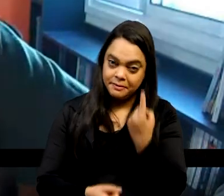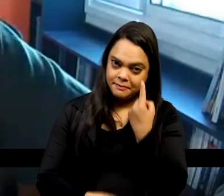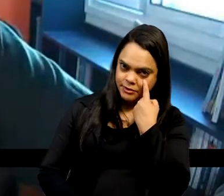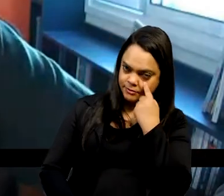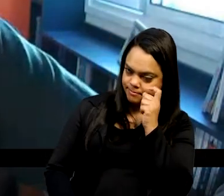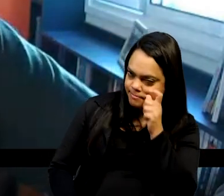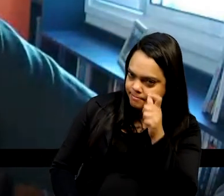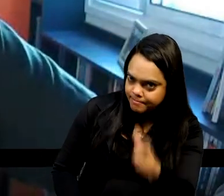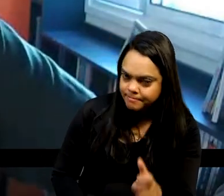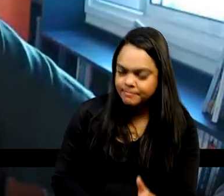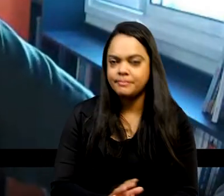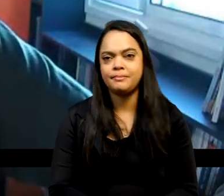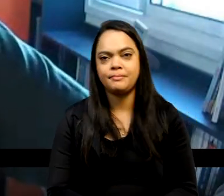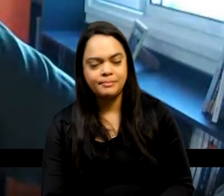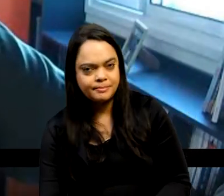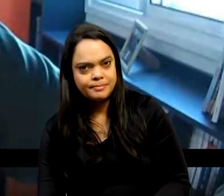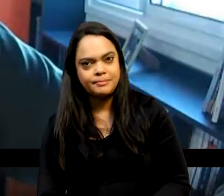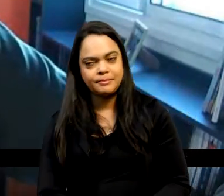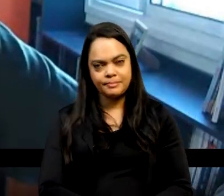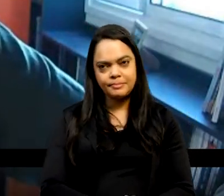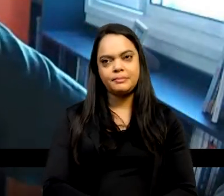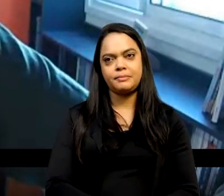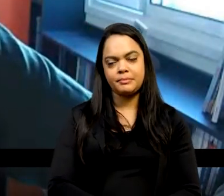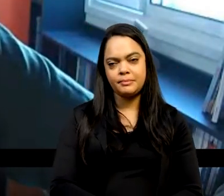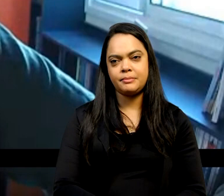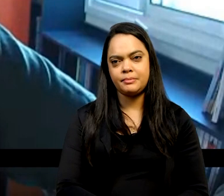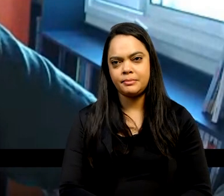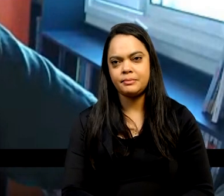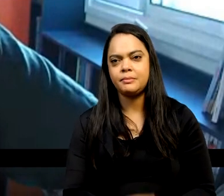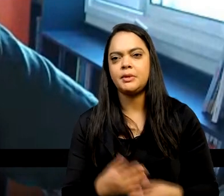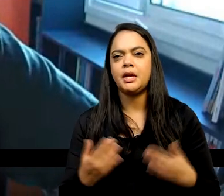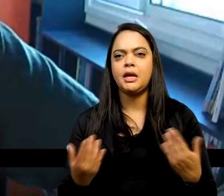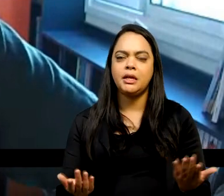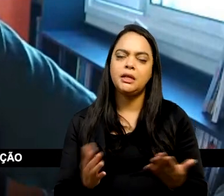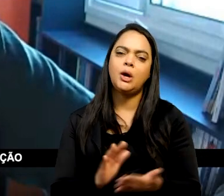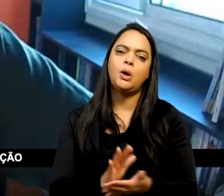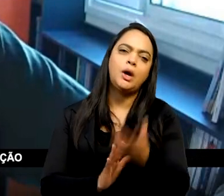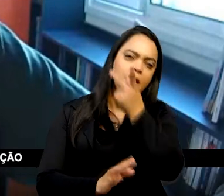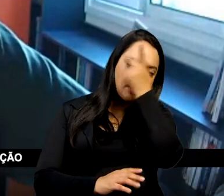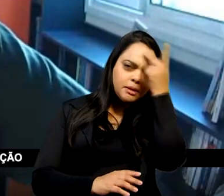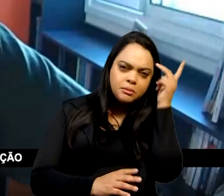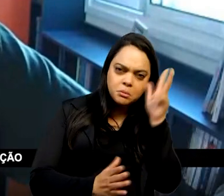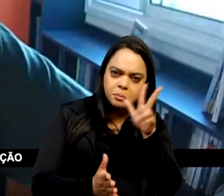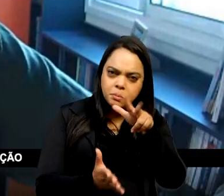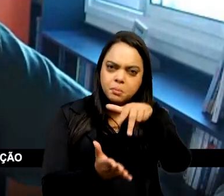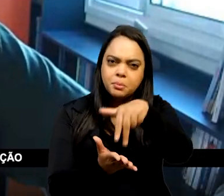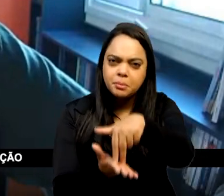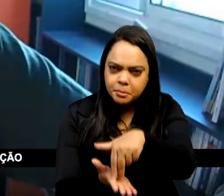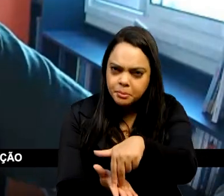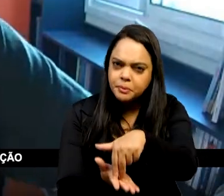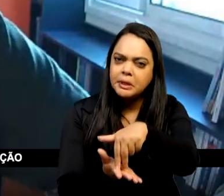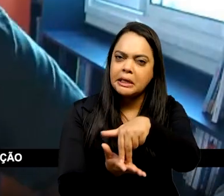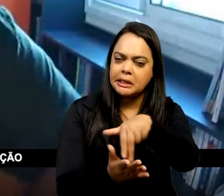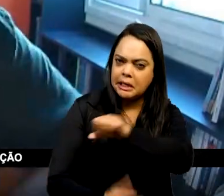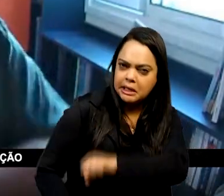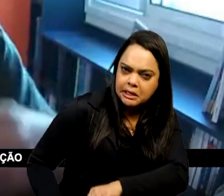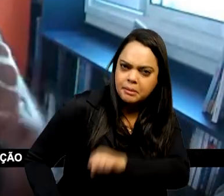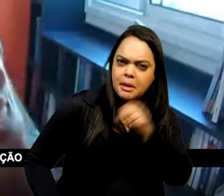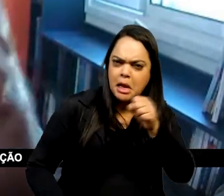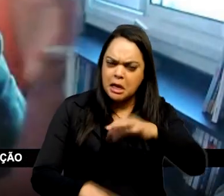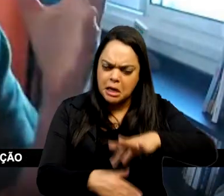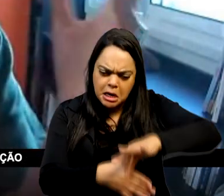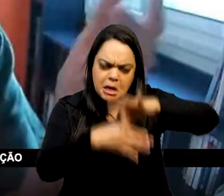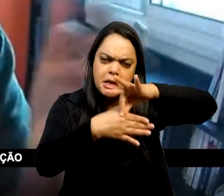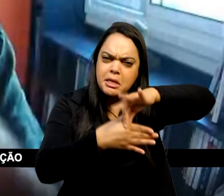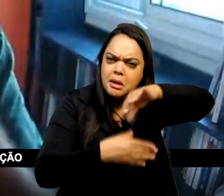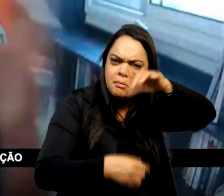muitos dos artífices da independência, então, dos publicistas, dos líderes políticos, daqueles